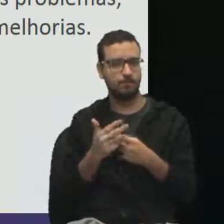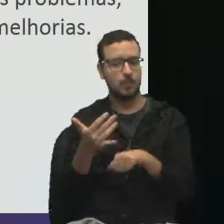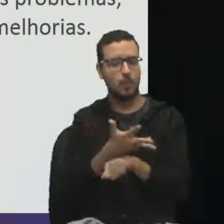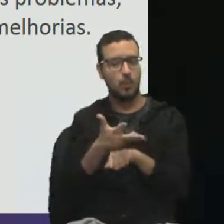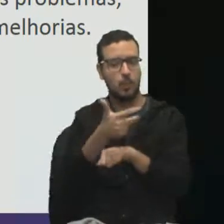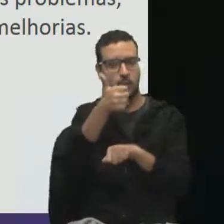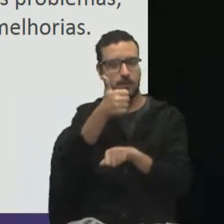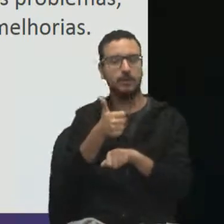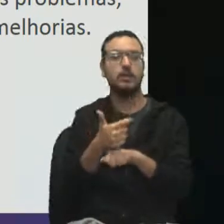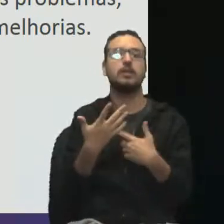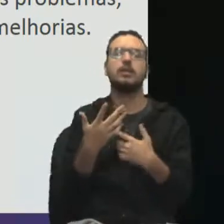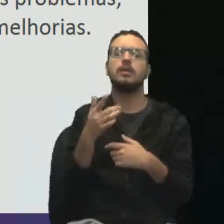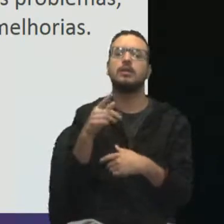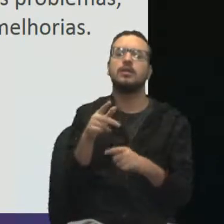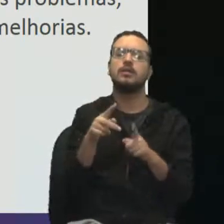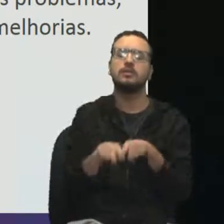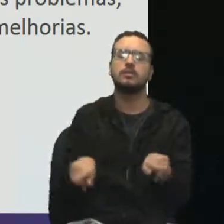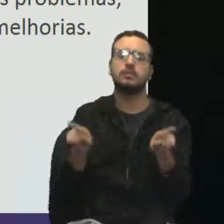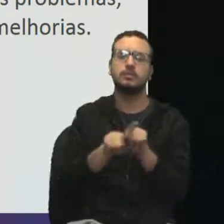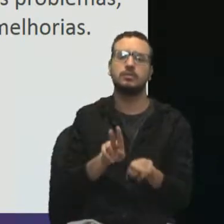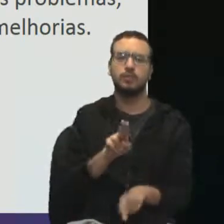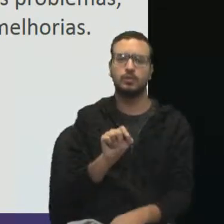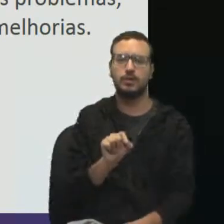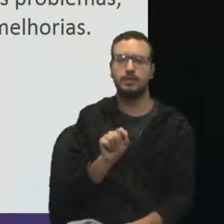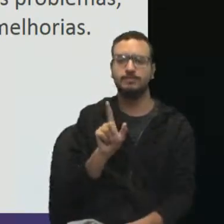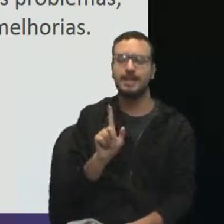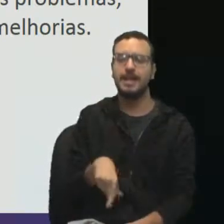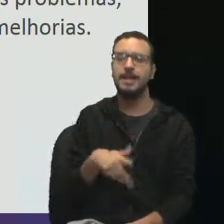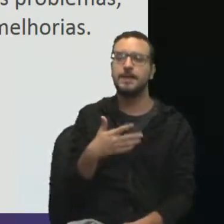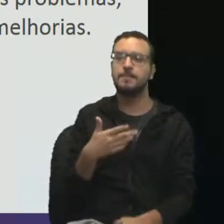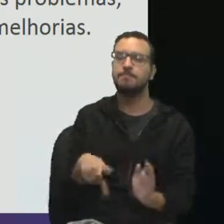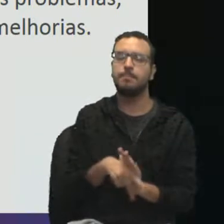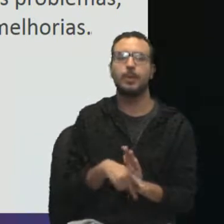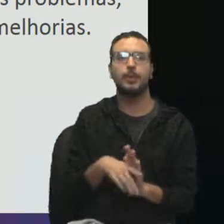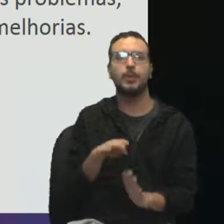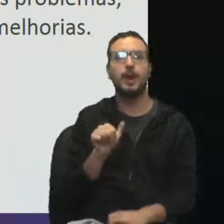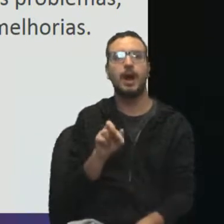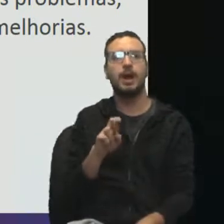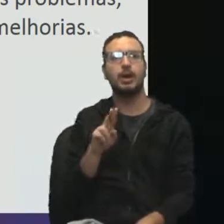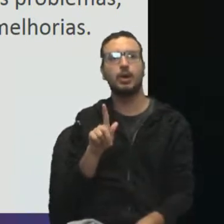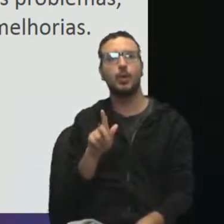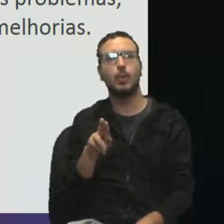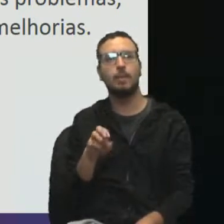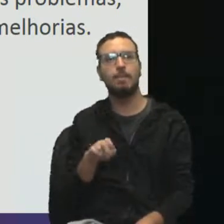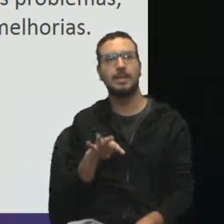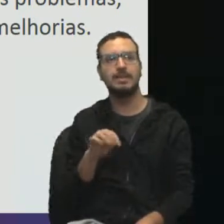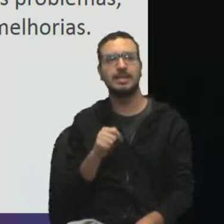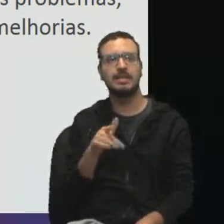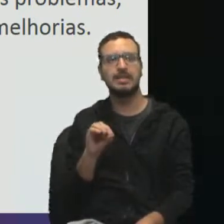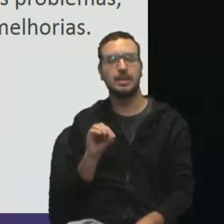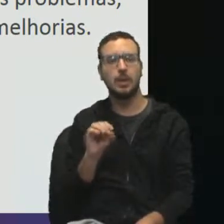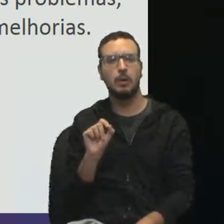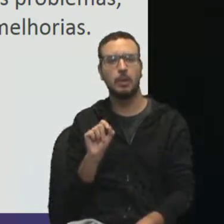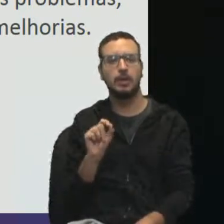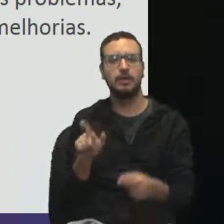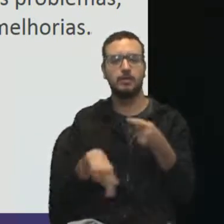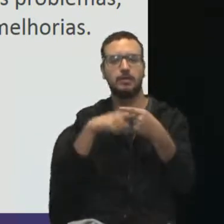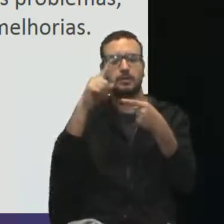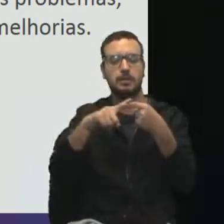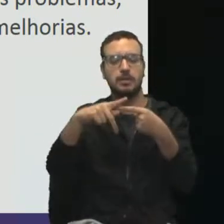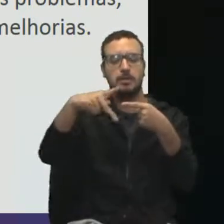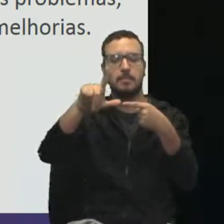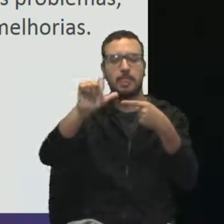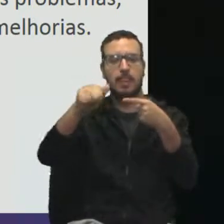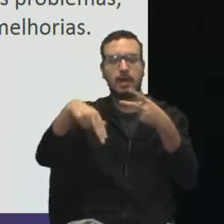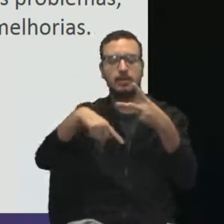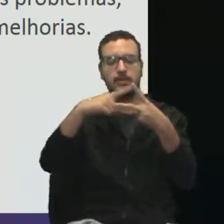introduzir uma argumentação de plan, do, check